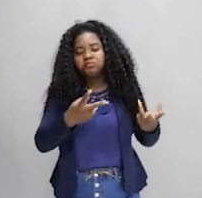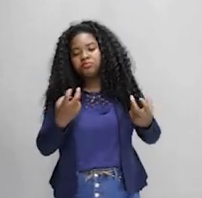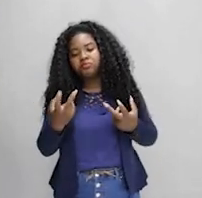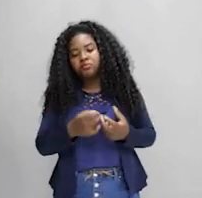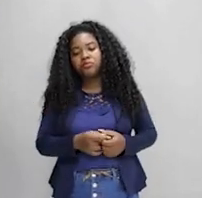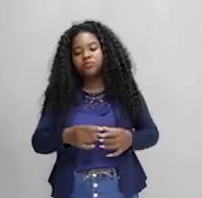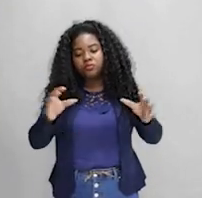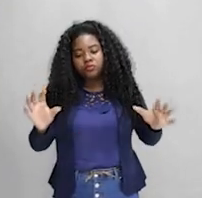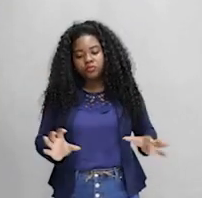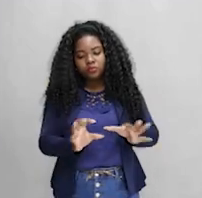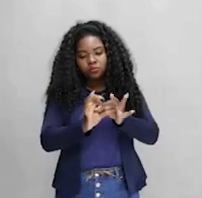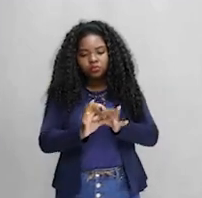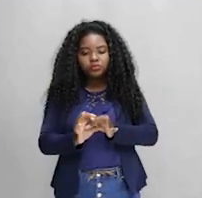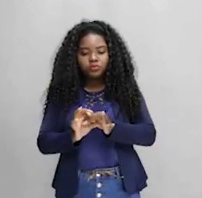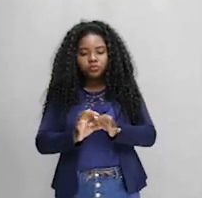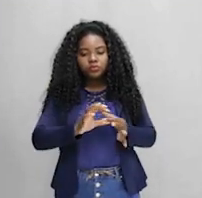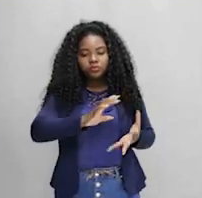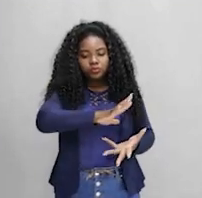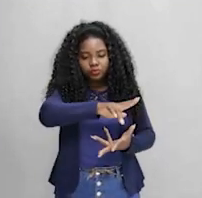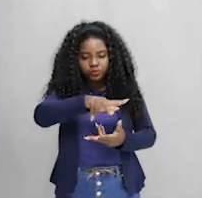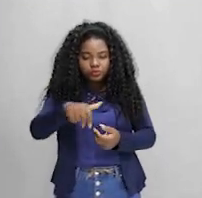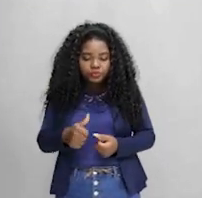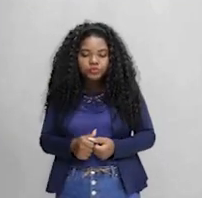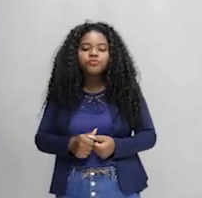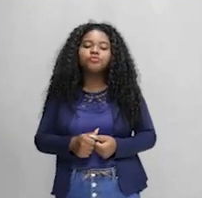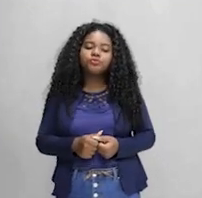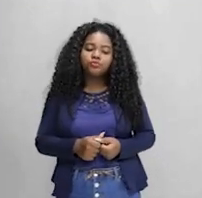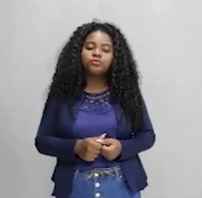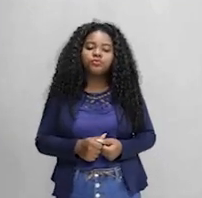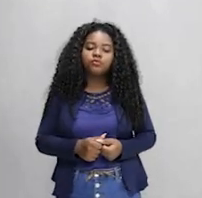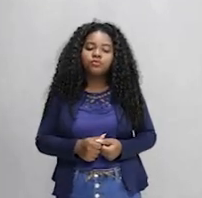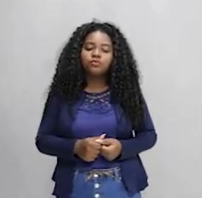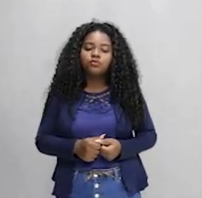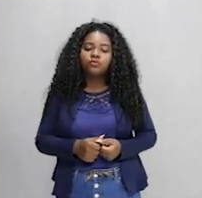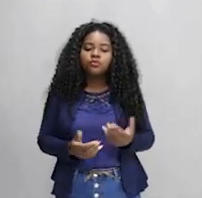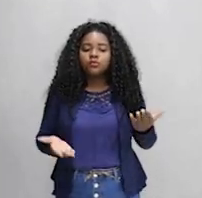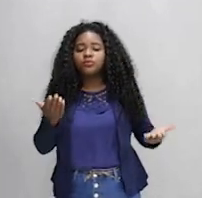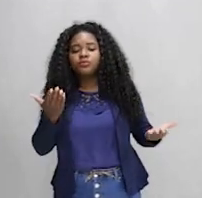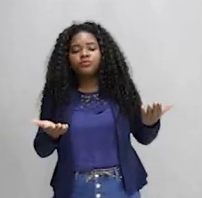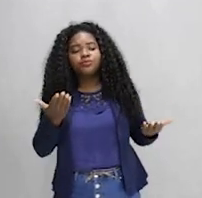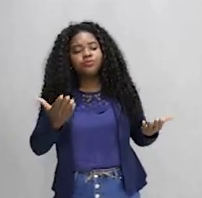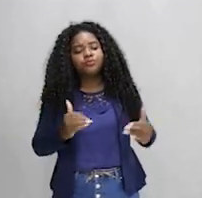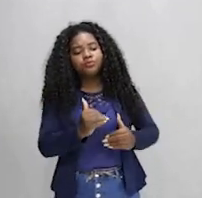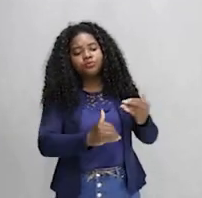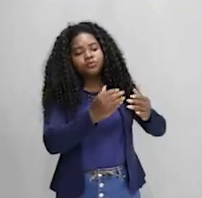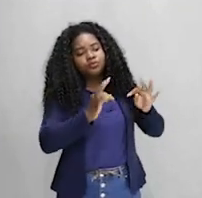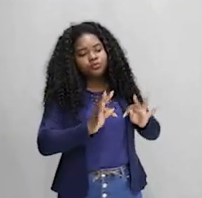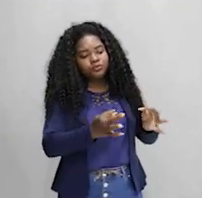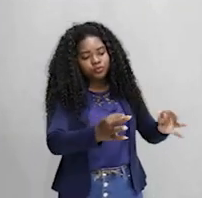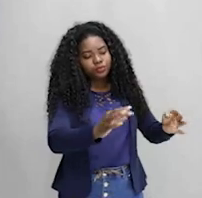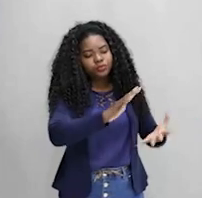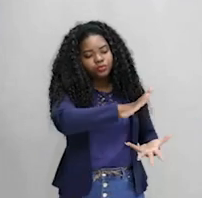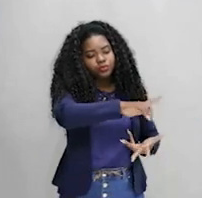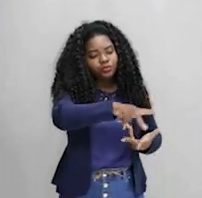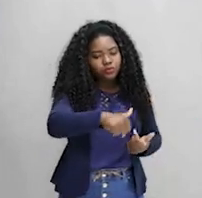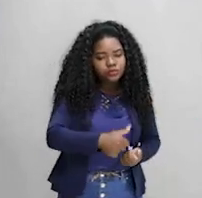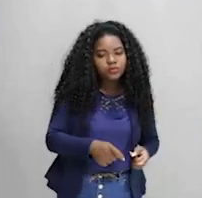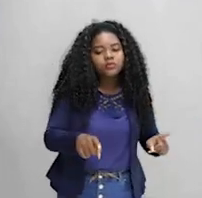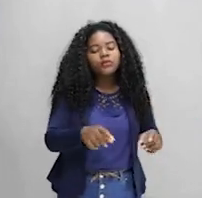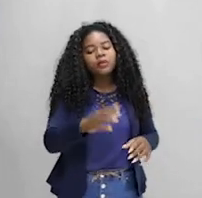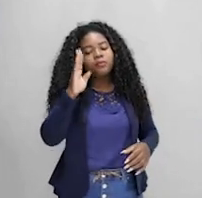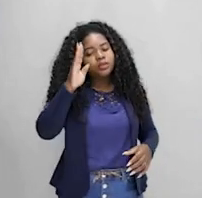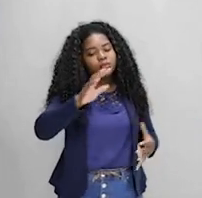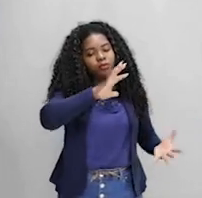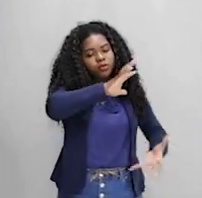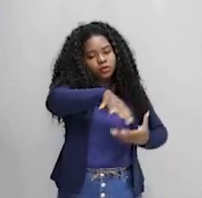esses acordos ambientais, eles vão ser recentes, se a gente comparar a evolução tecnológica do mundo. Principalmente, pegando as revoluções industriais,